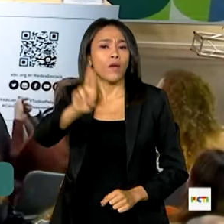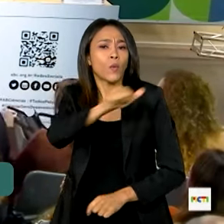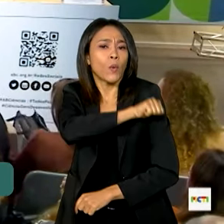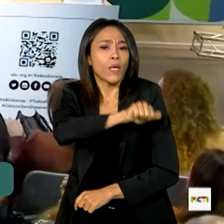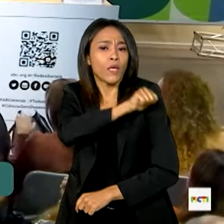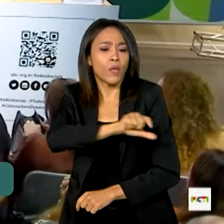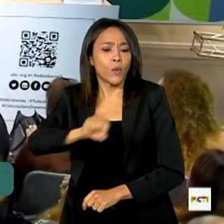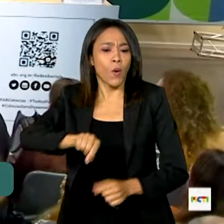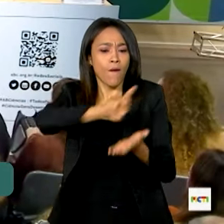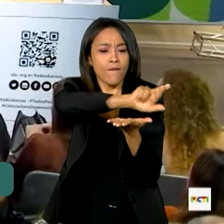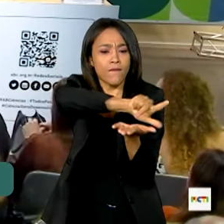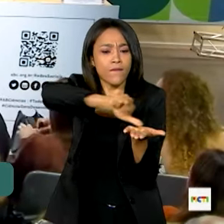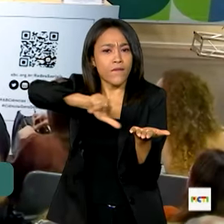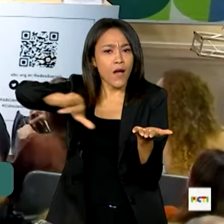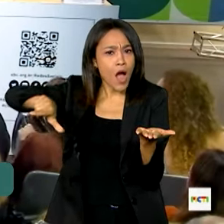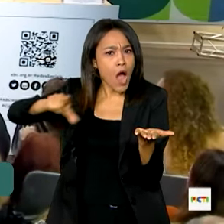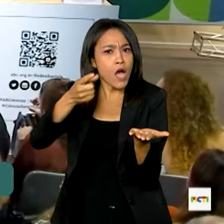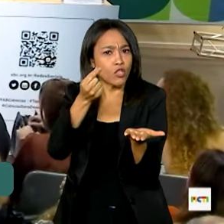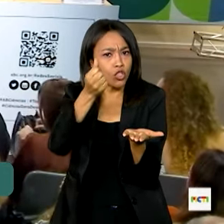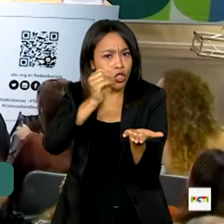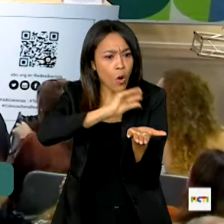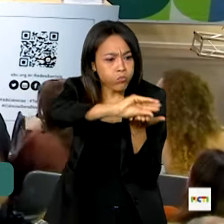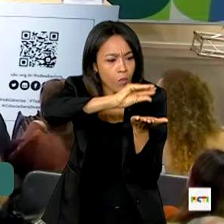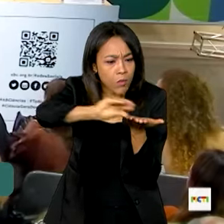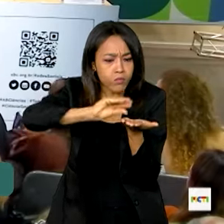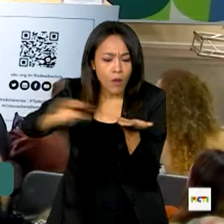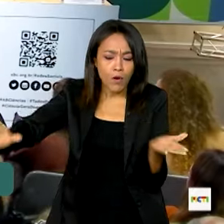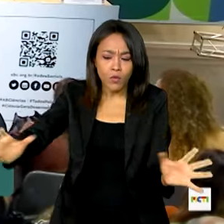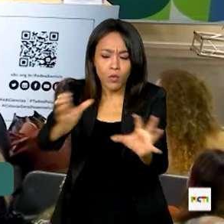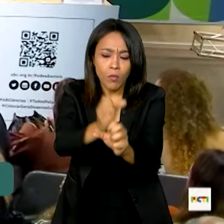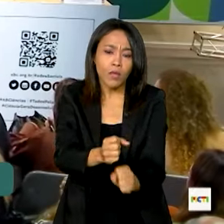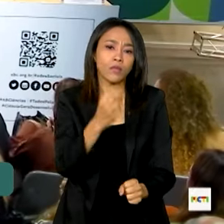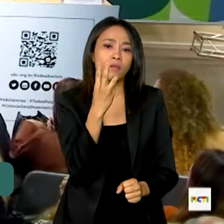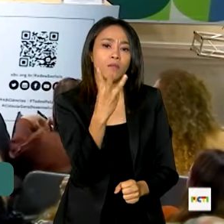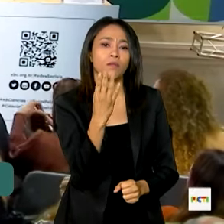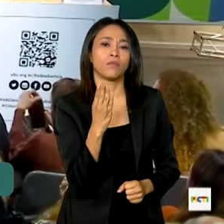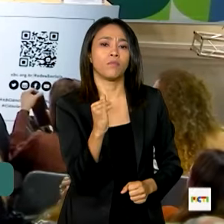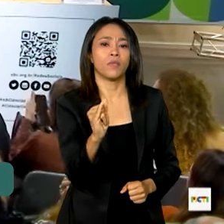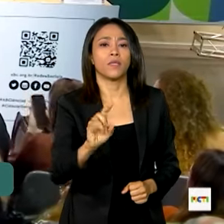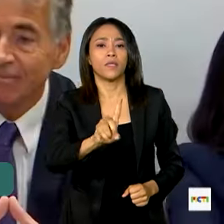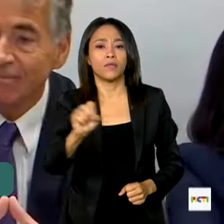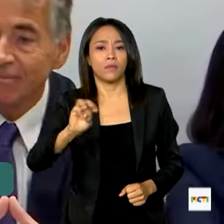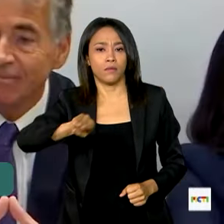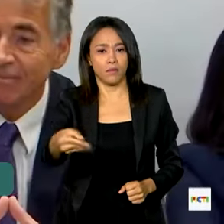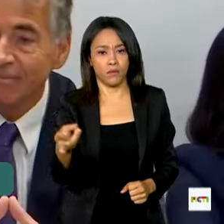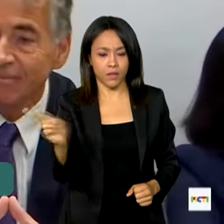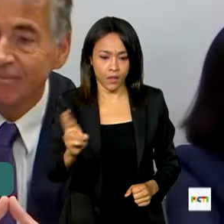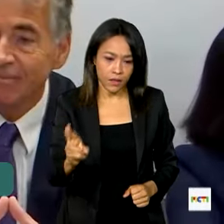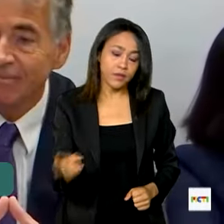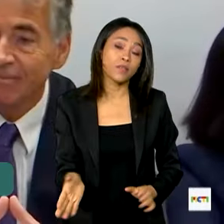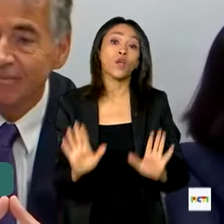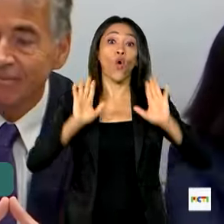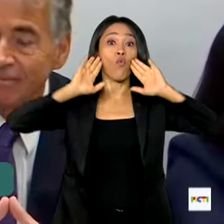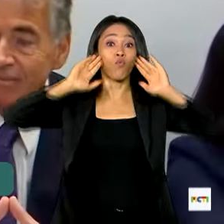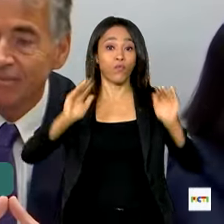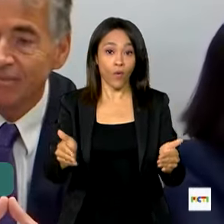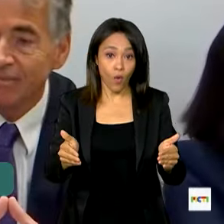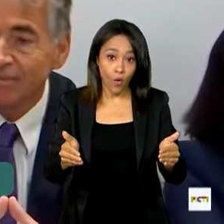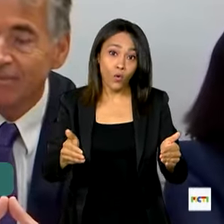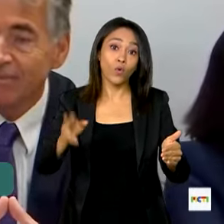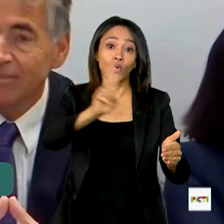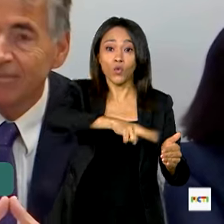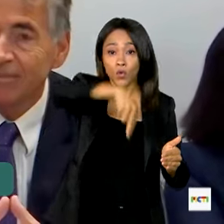um pacote de investimentos no valor de 3 bilhões e 100 milhões de reais com foco nas regiões